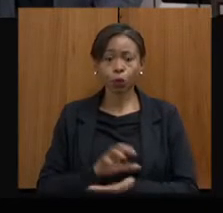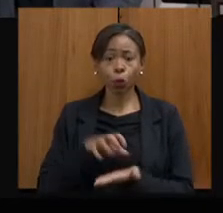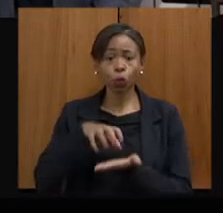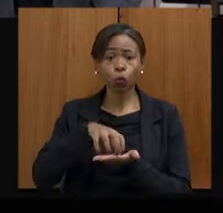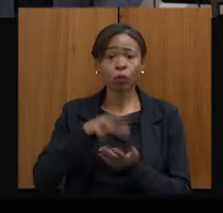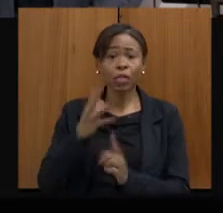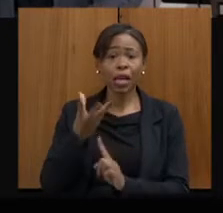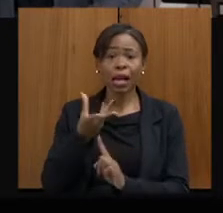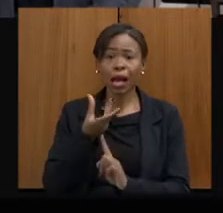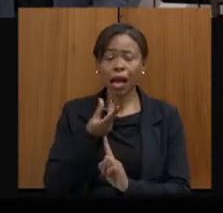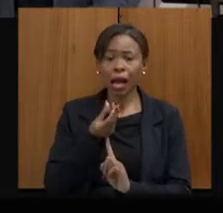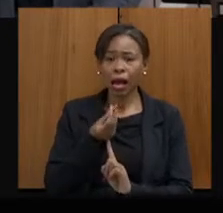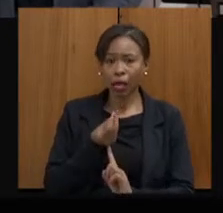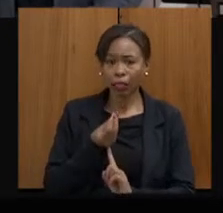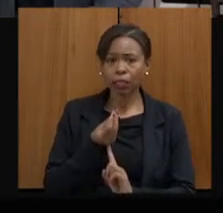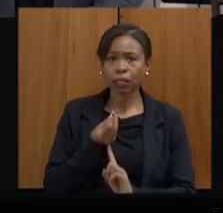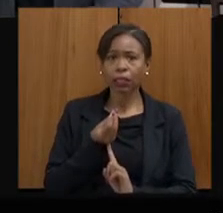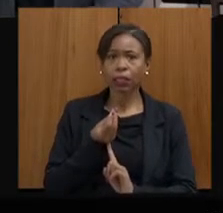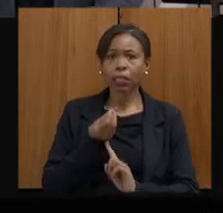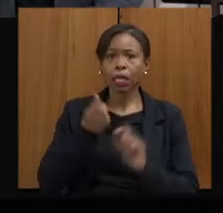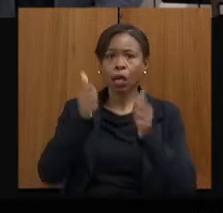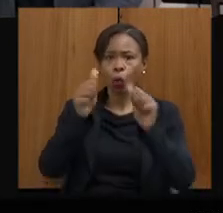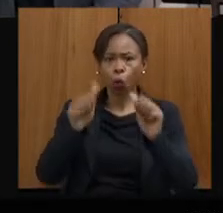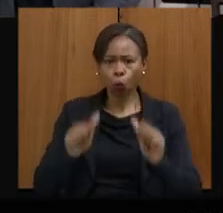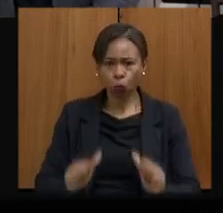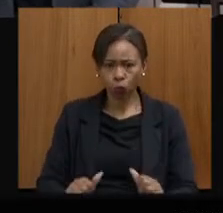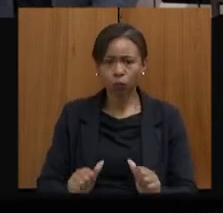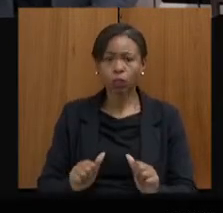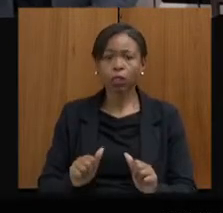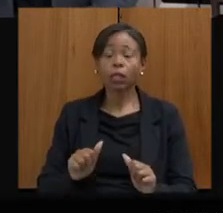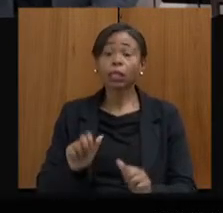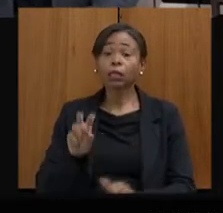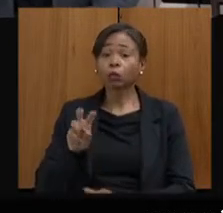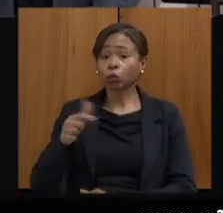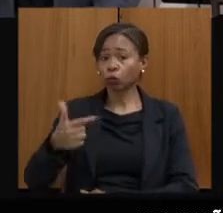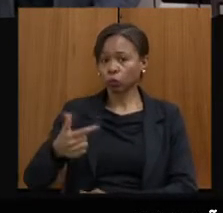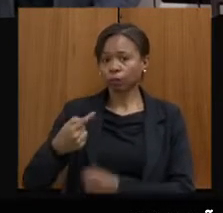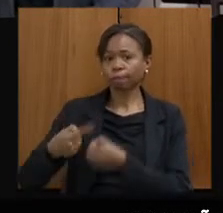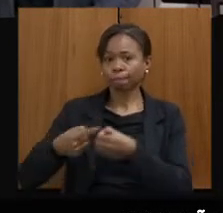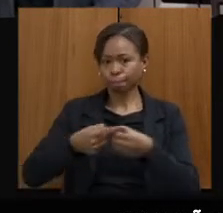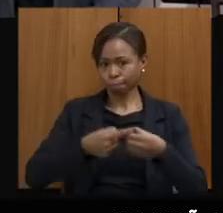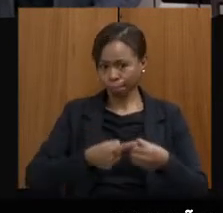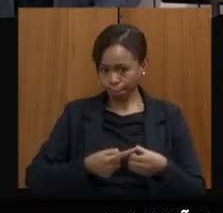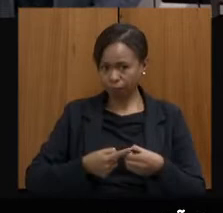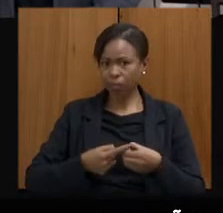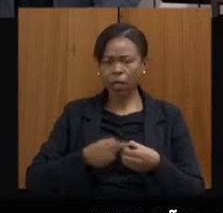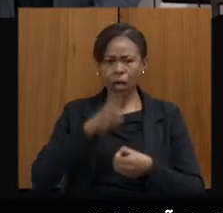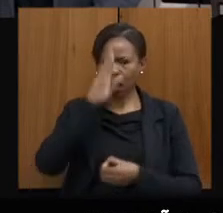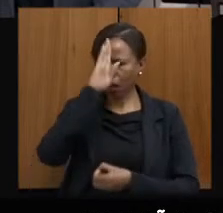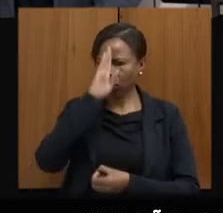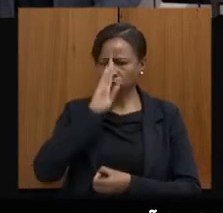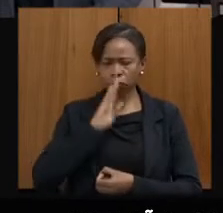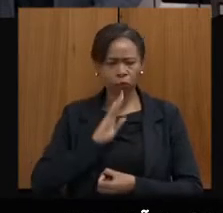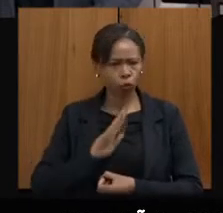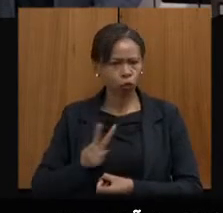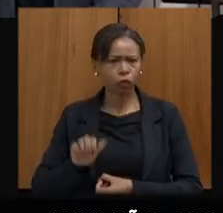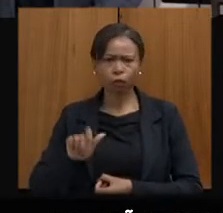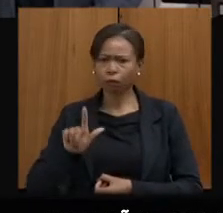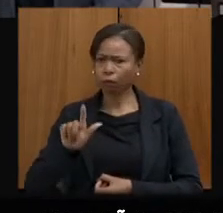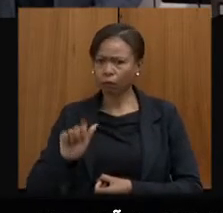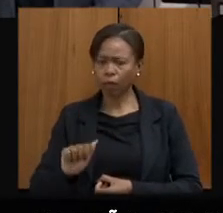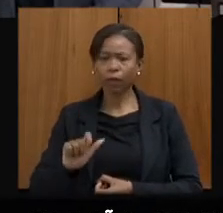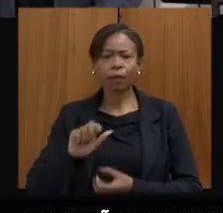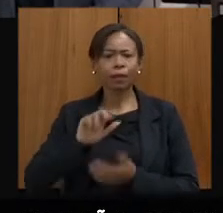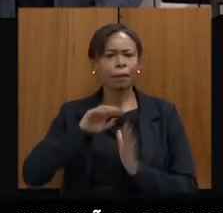Ofícios, então, está atendendo 52 cidades, as vagas são gratuitas, há vários